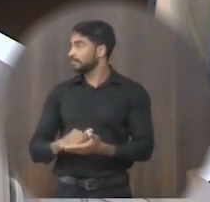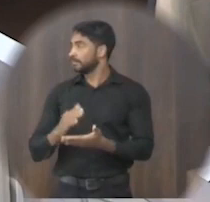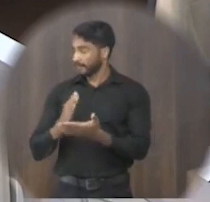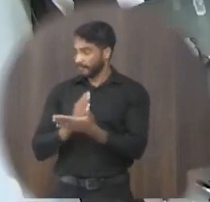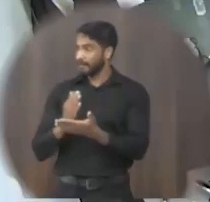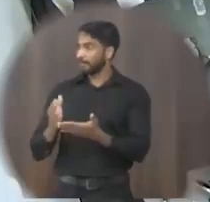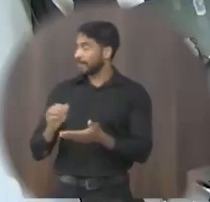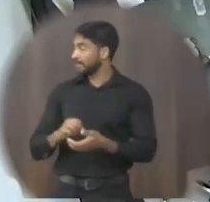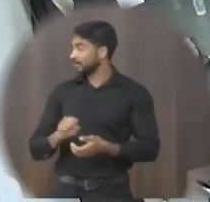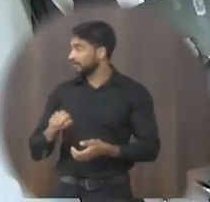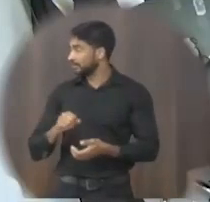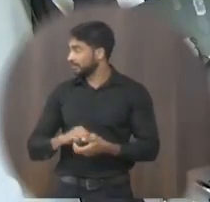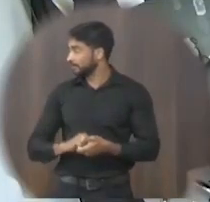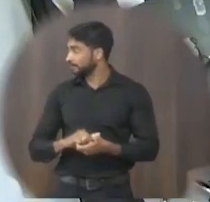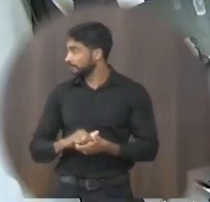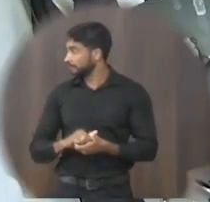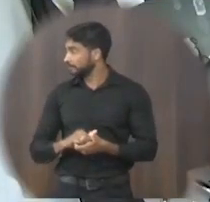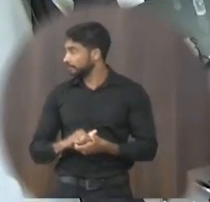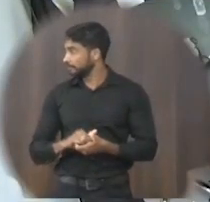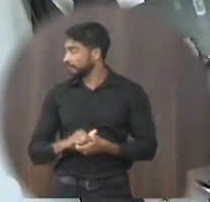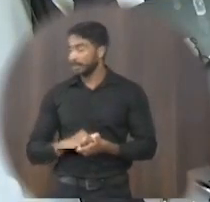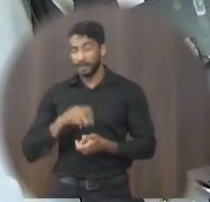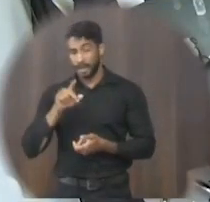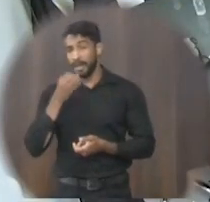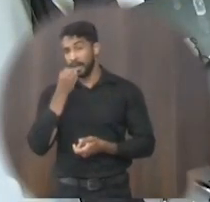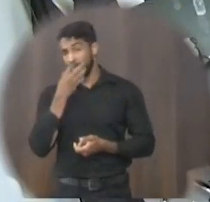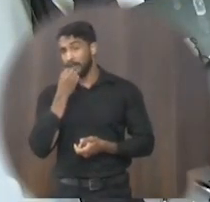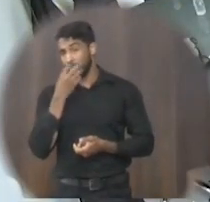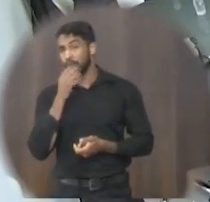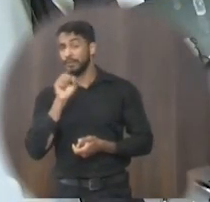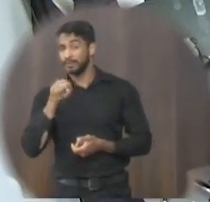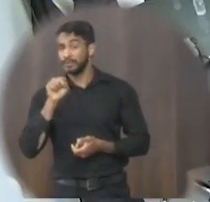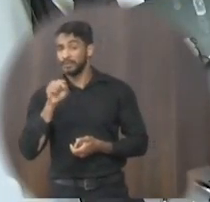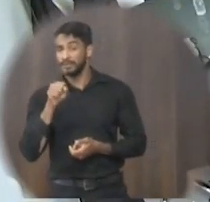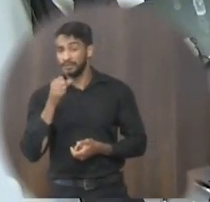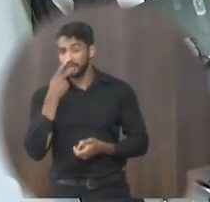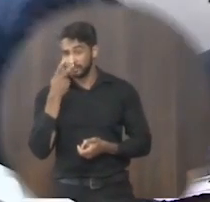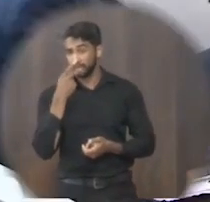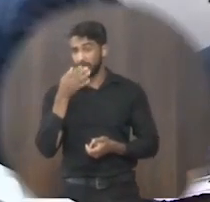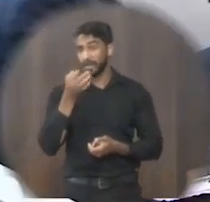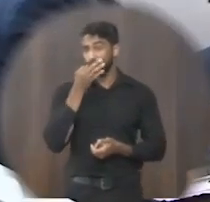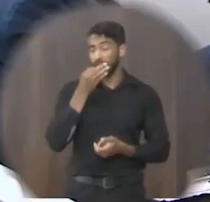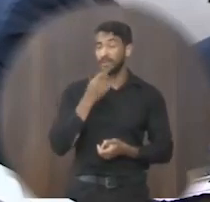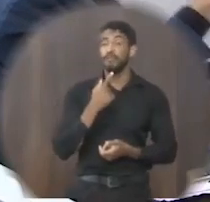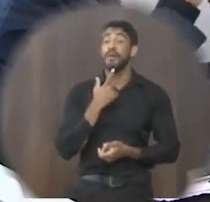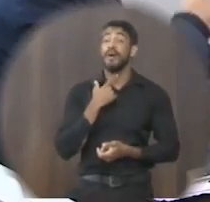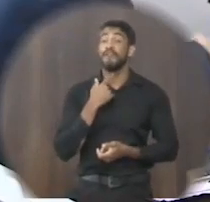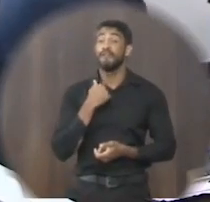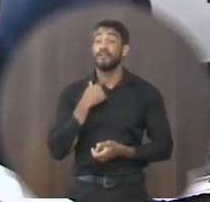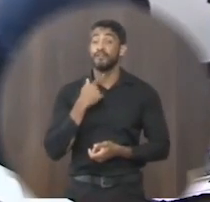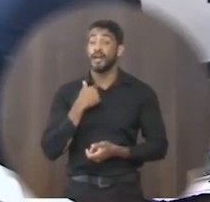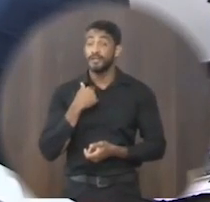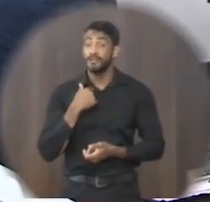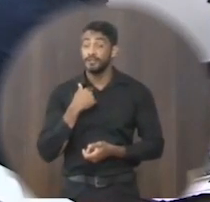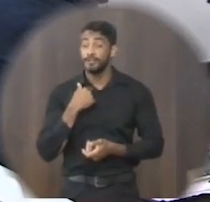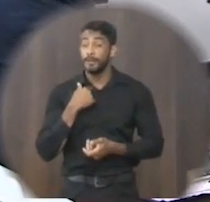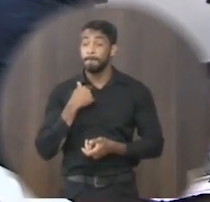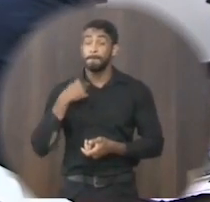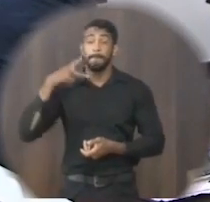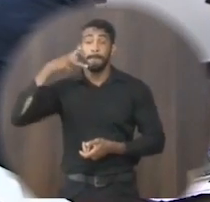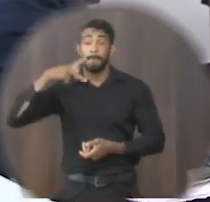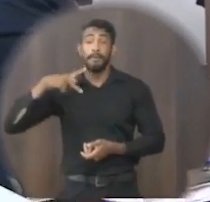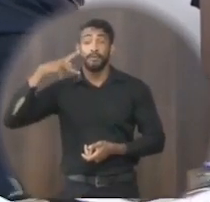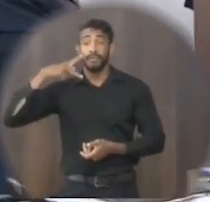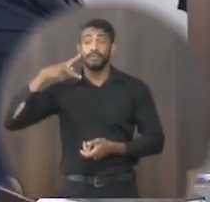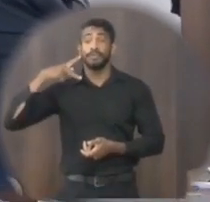pois não bem colocado aí com a questão da boa vontade política porque hoje eu estive